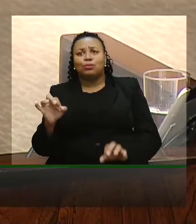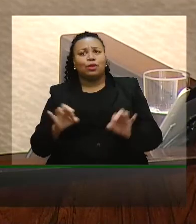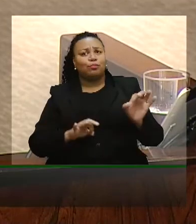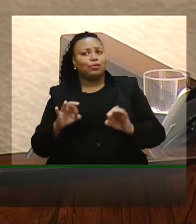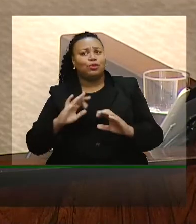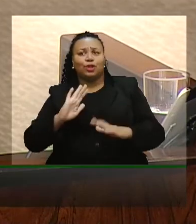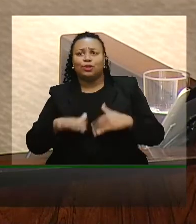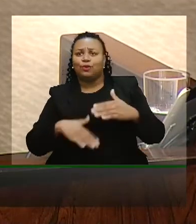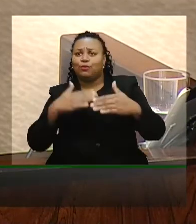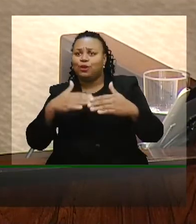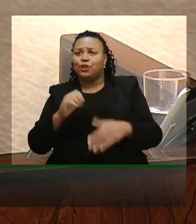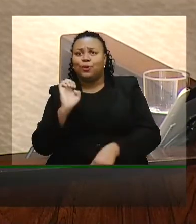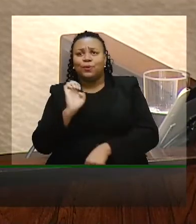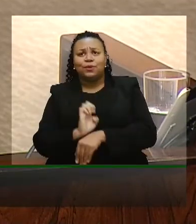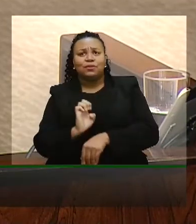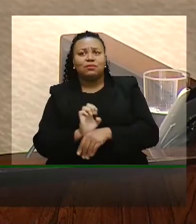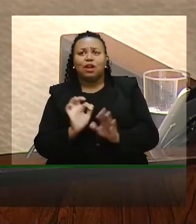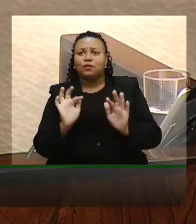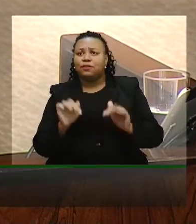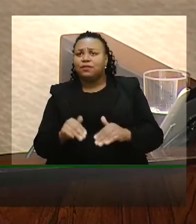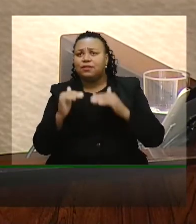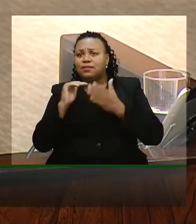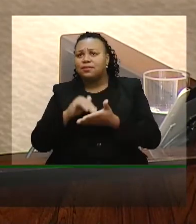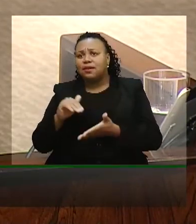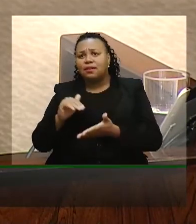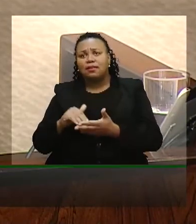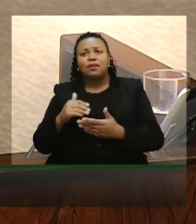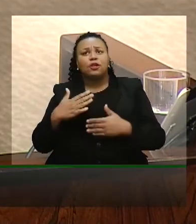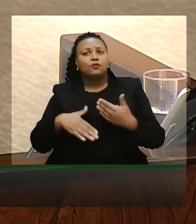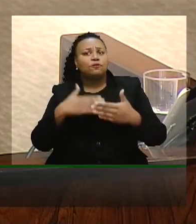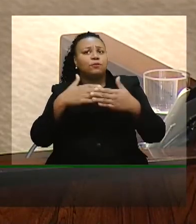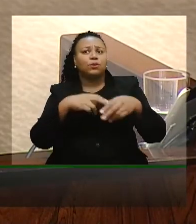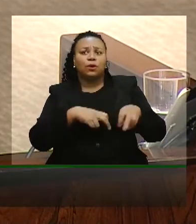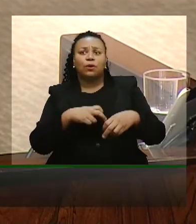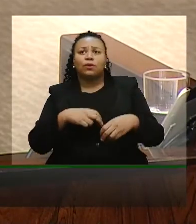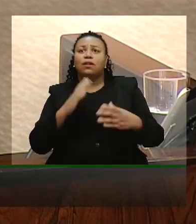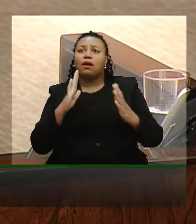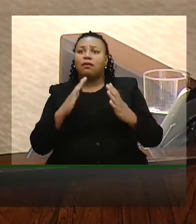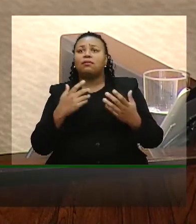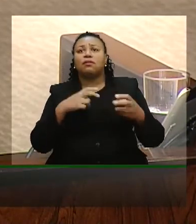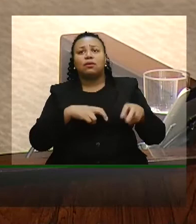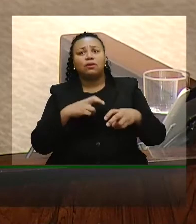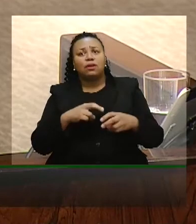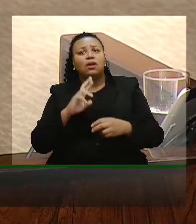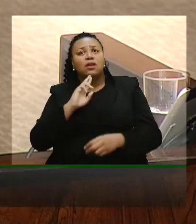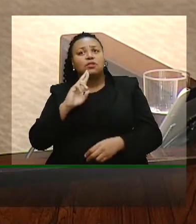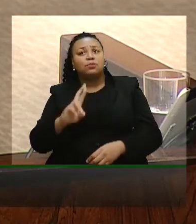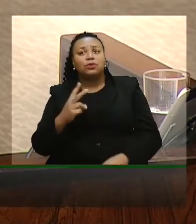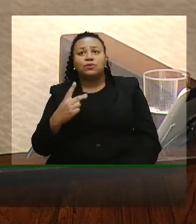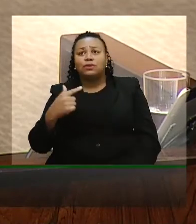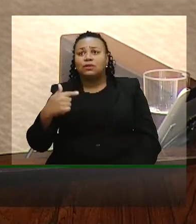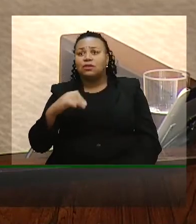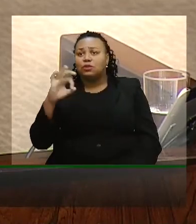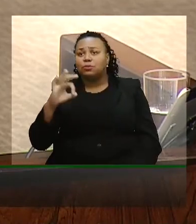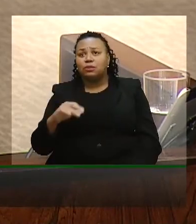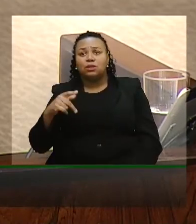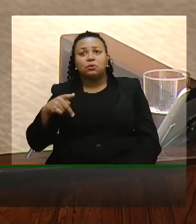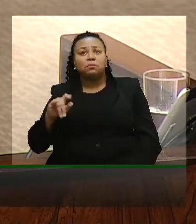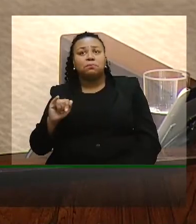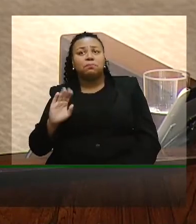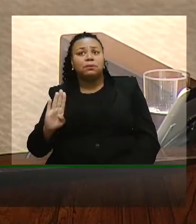o estado extinguiu a secretaria de desenvolvimento rural quando a agricultura familiar responde por 27% do PIB é